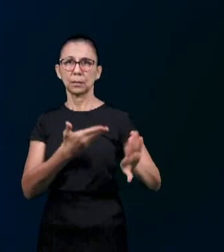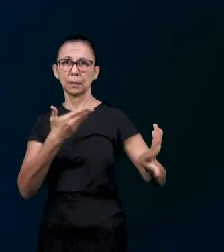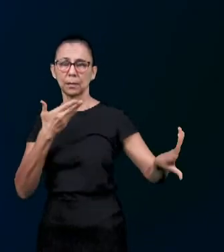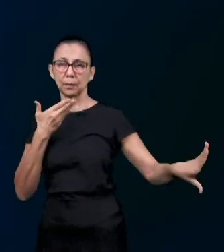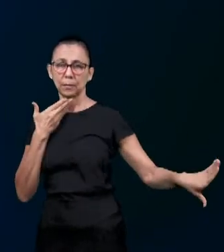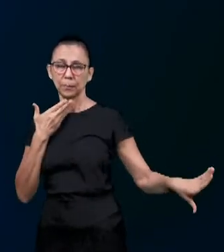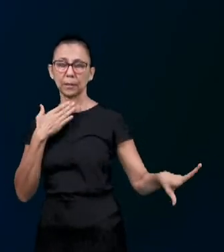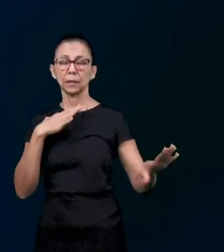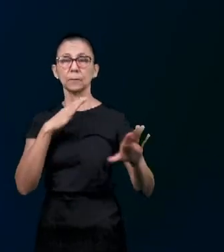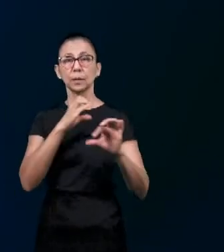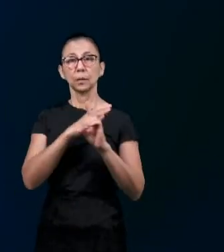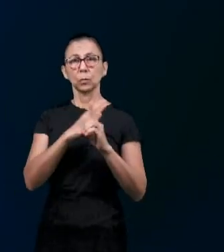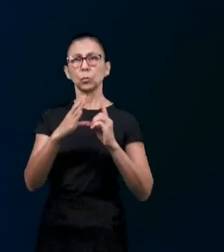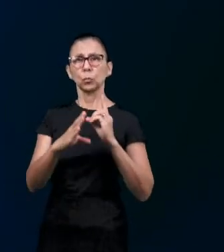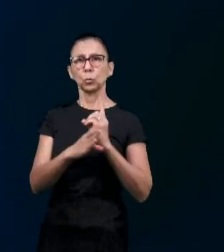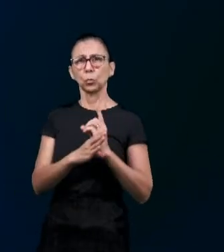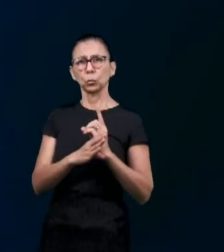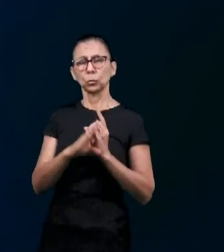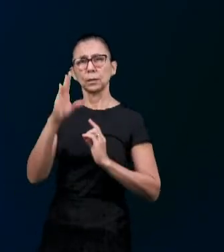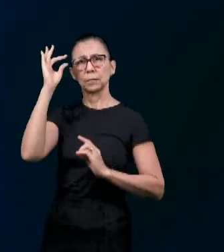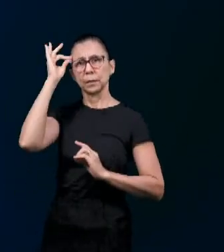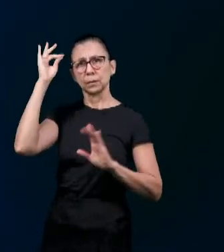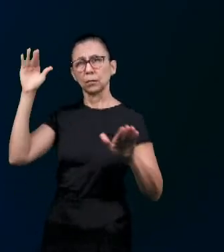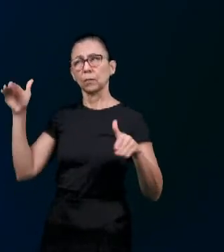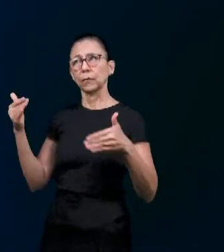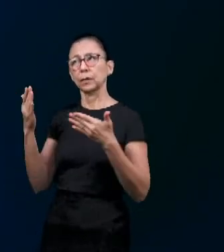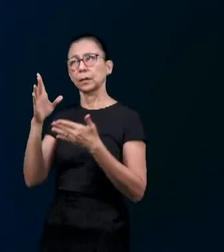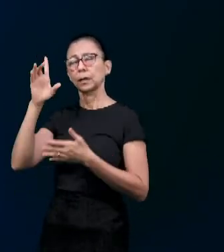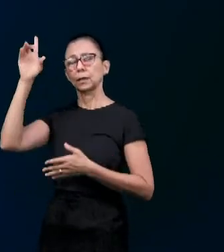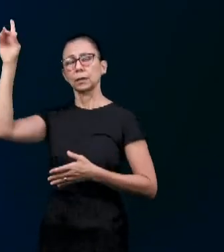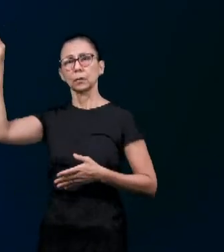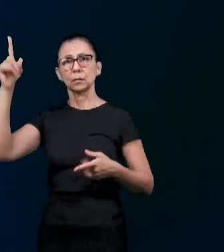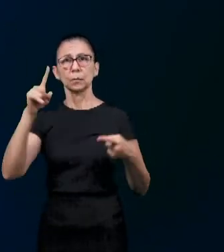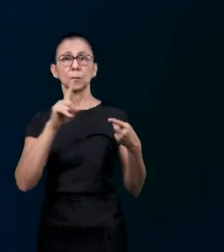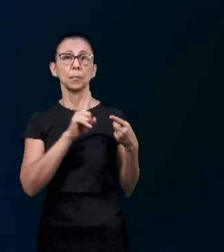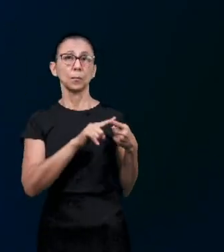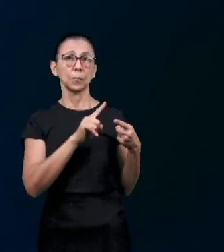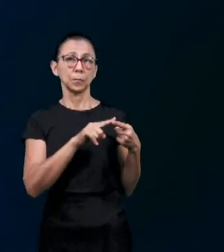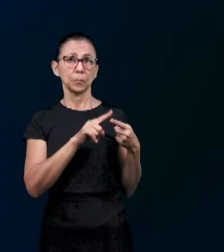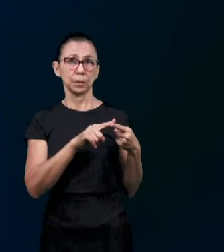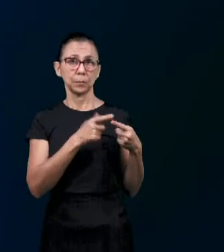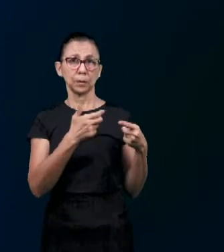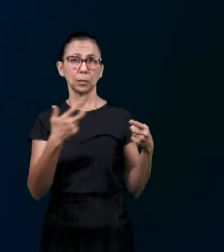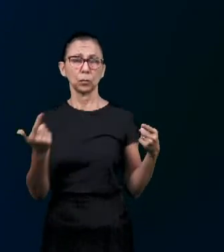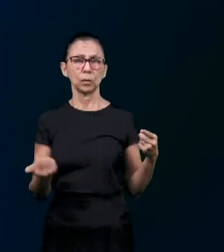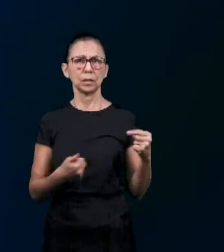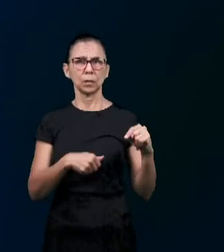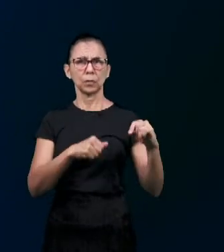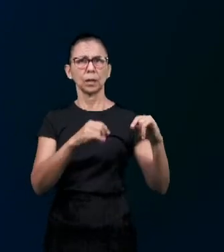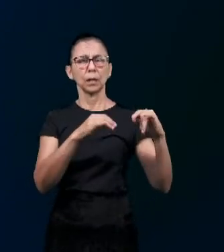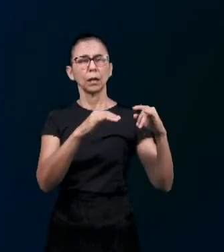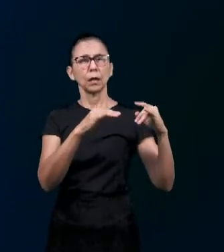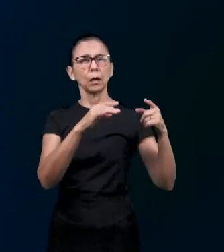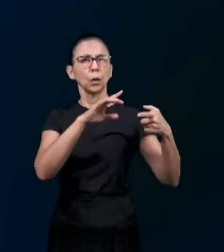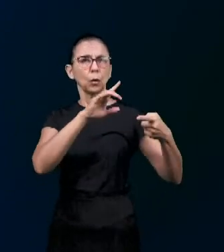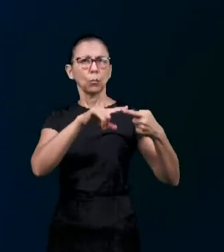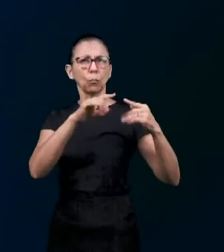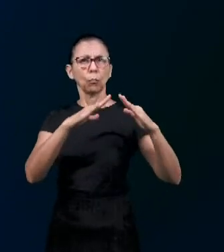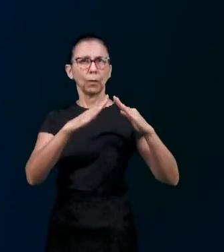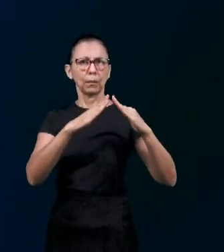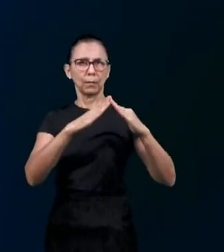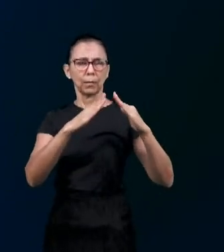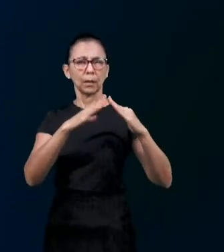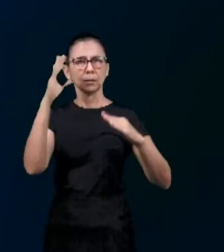Aceitáveis a Deus Por Jesus Cristo O primeiro elemento É o tempo E o que corresponde É casa espiritual E no Velho